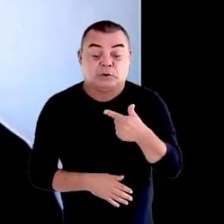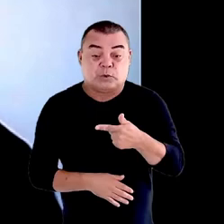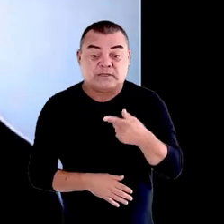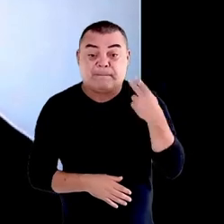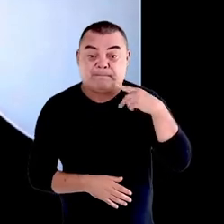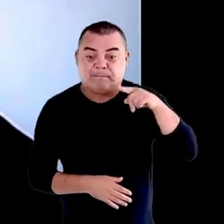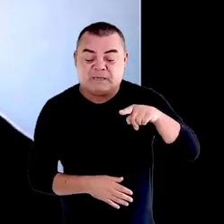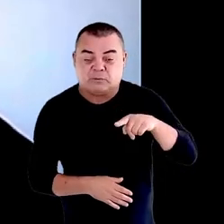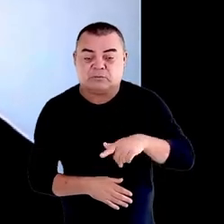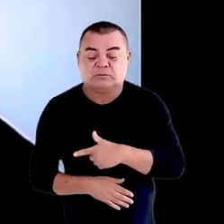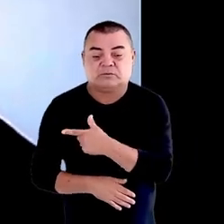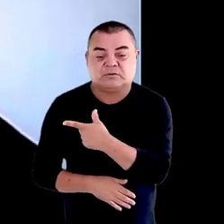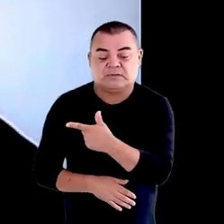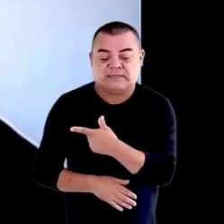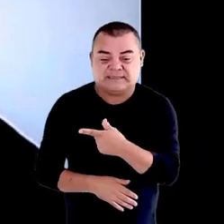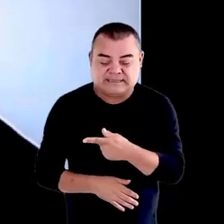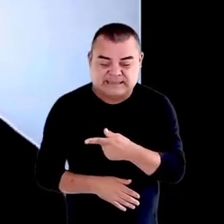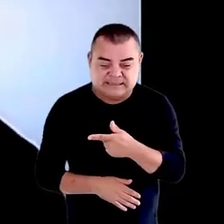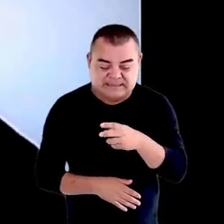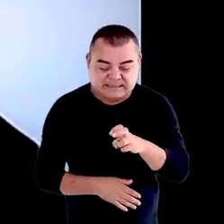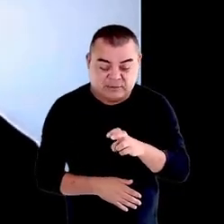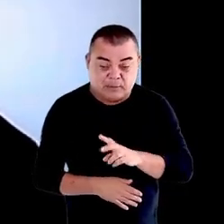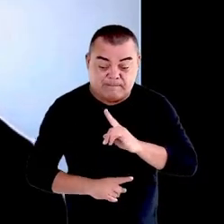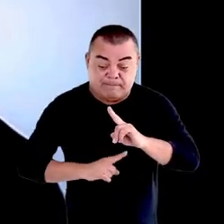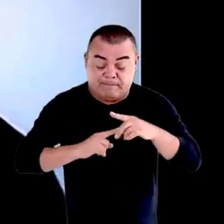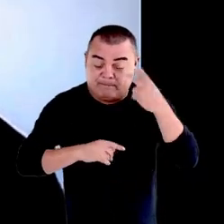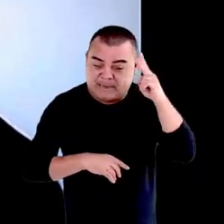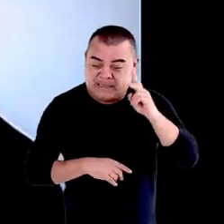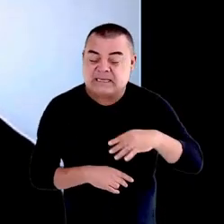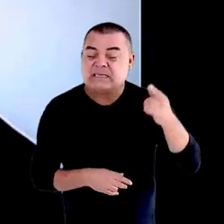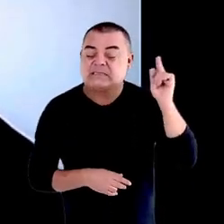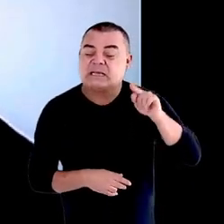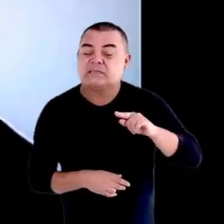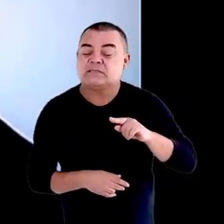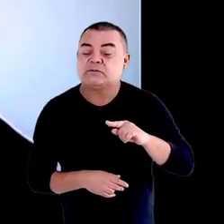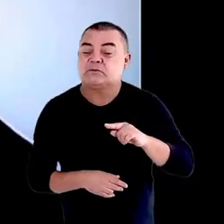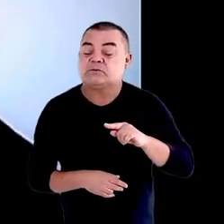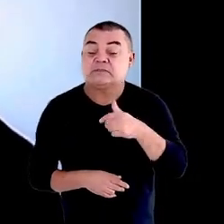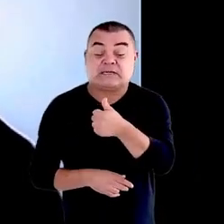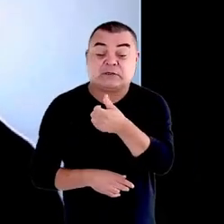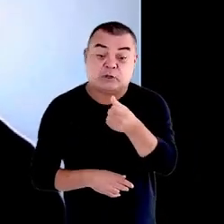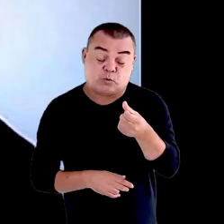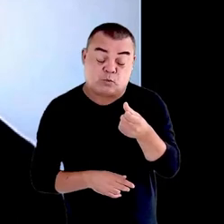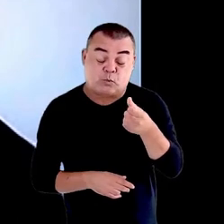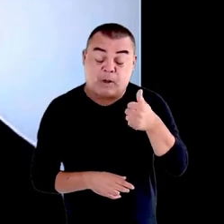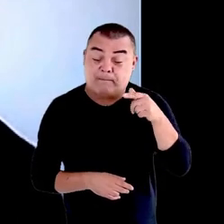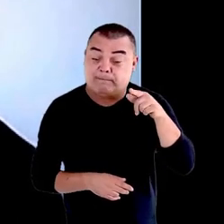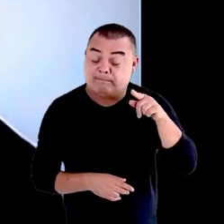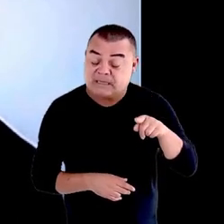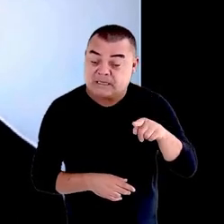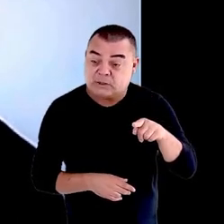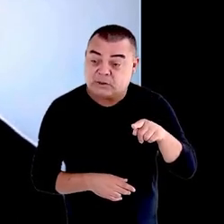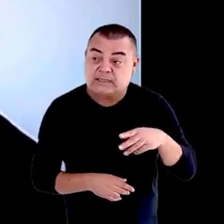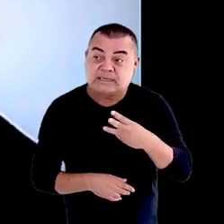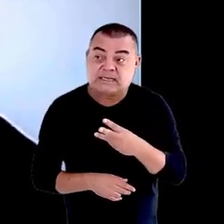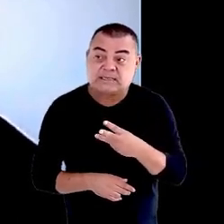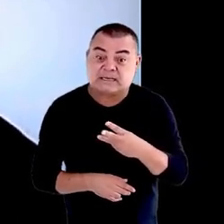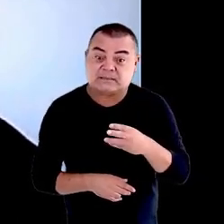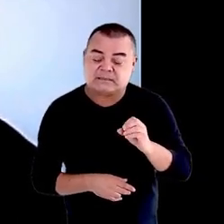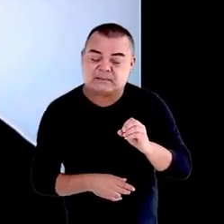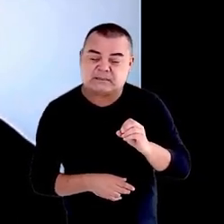para 101.302 pessoas em situação de rua,